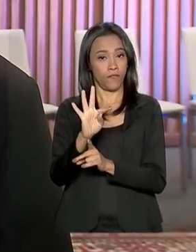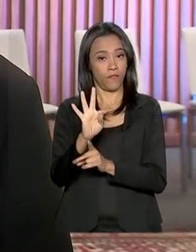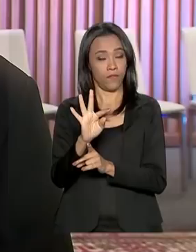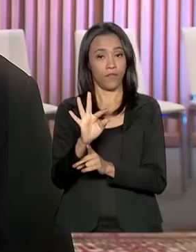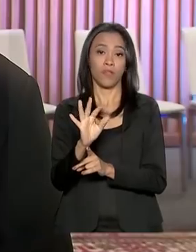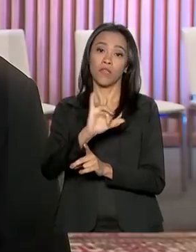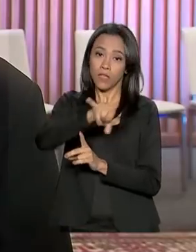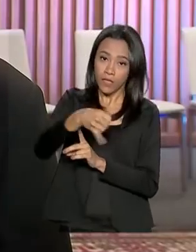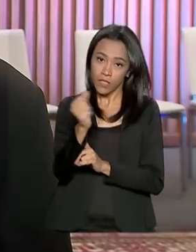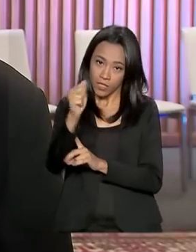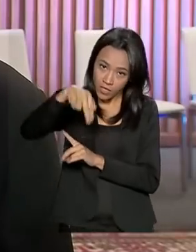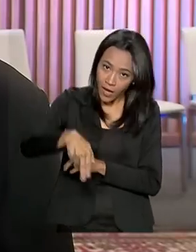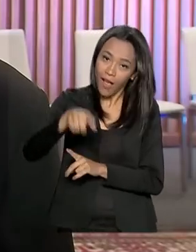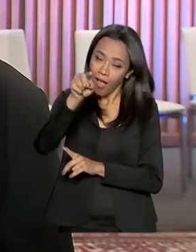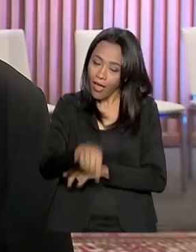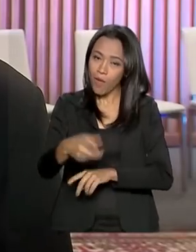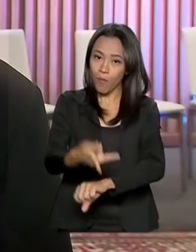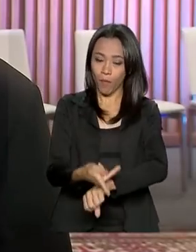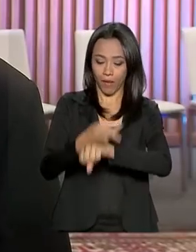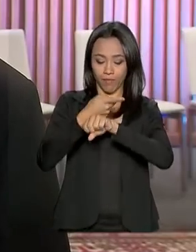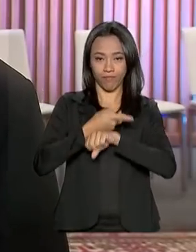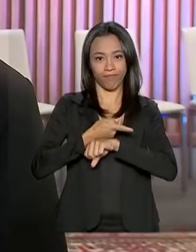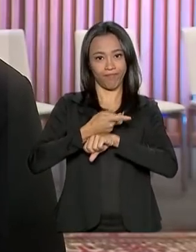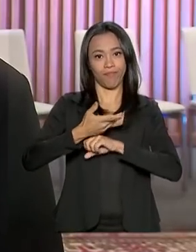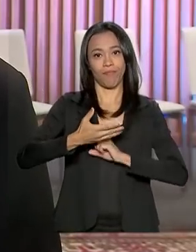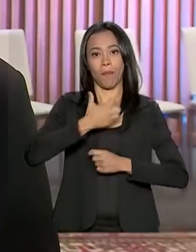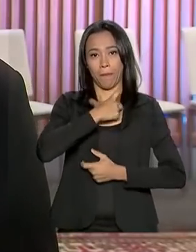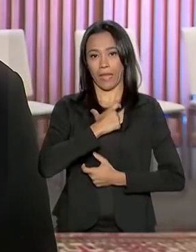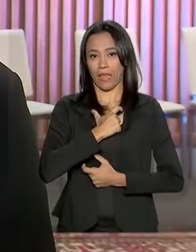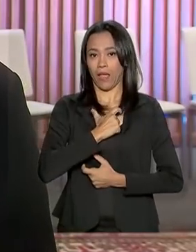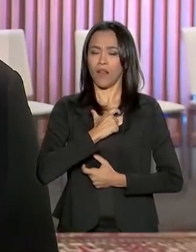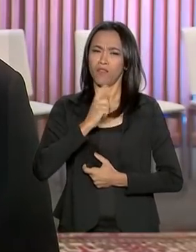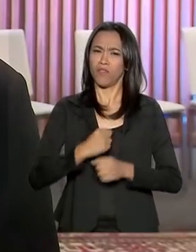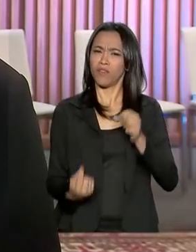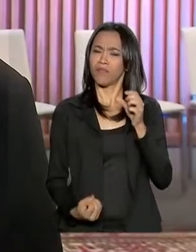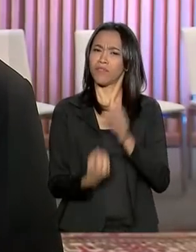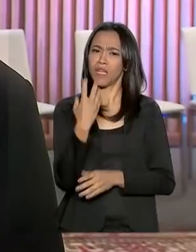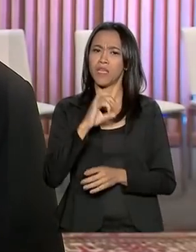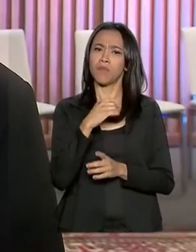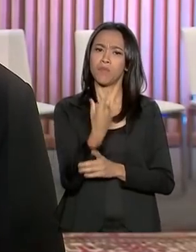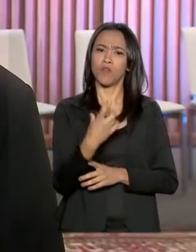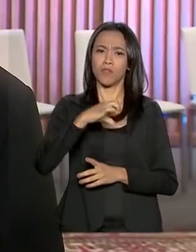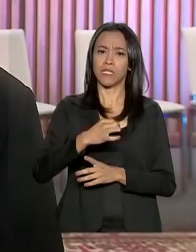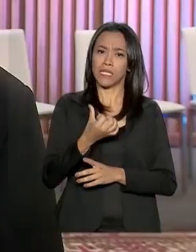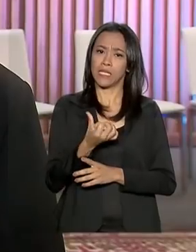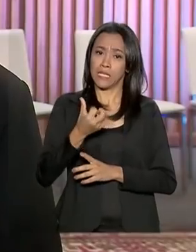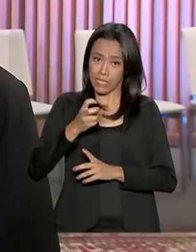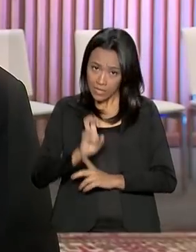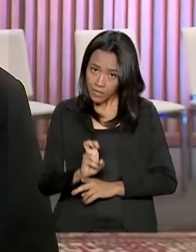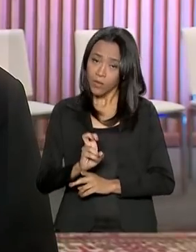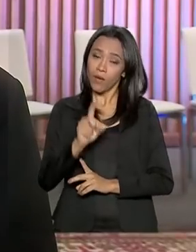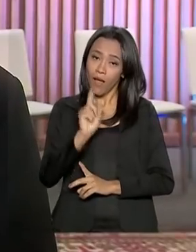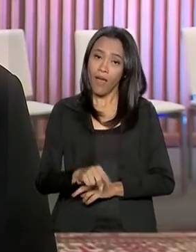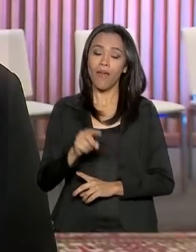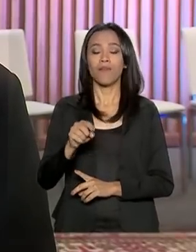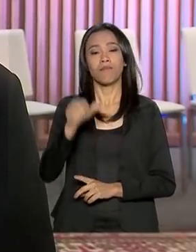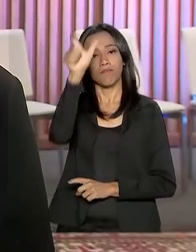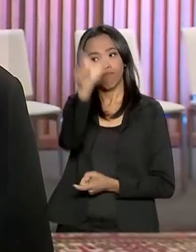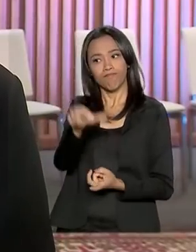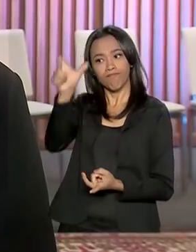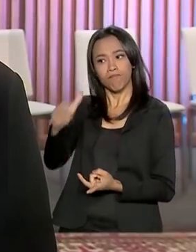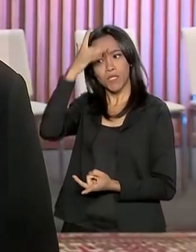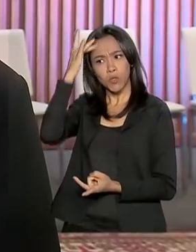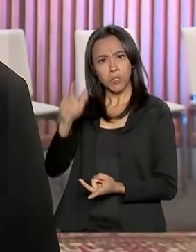Mérito Industrial. Essa premiação foi criada em 1965 e é destinada a personalidades que desempenham um papel